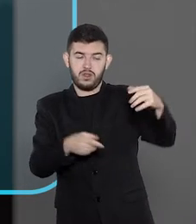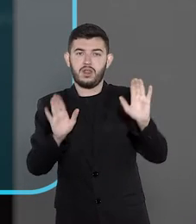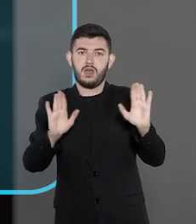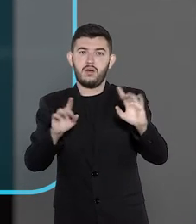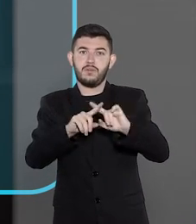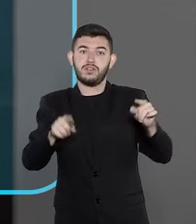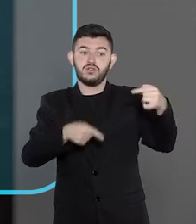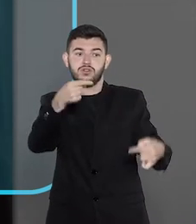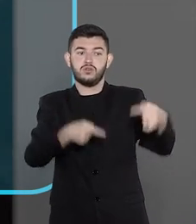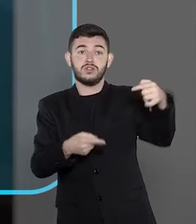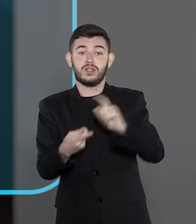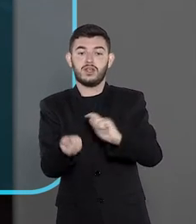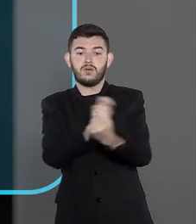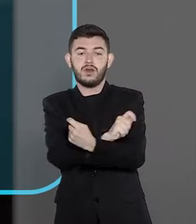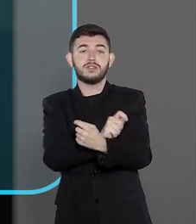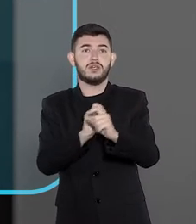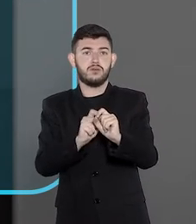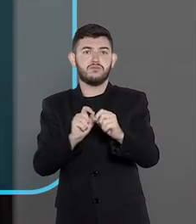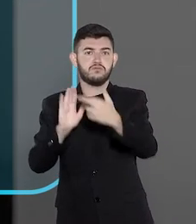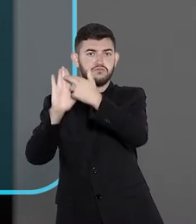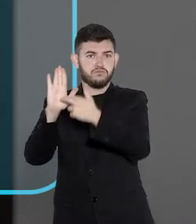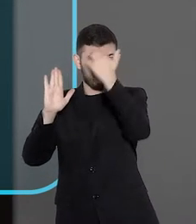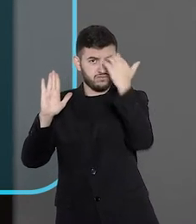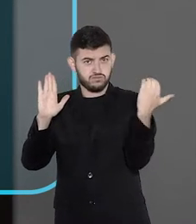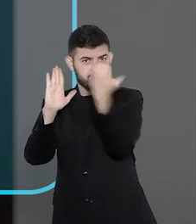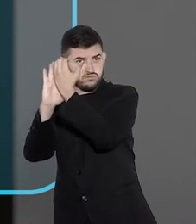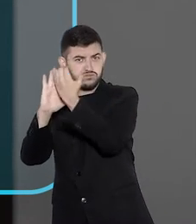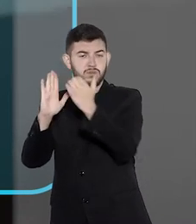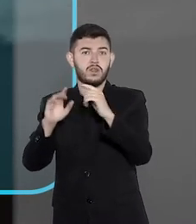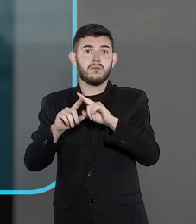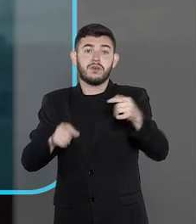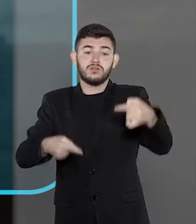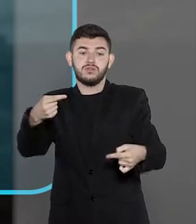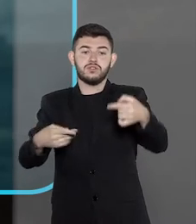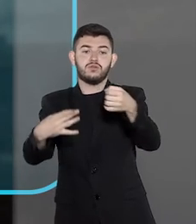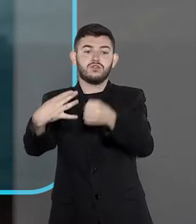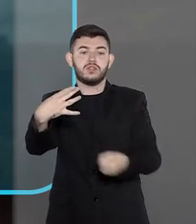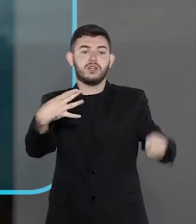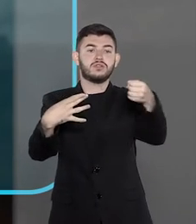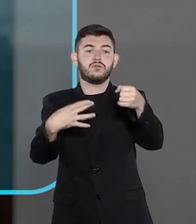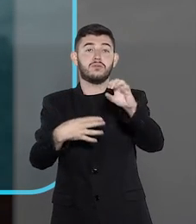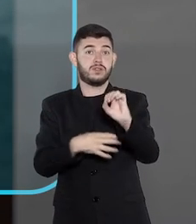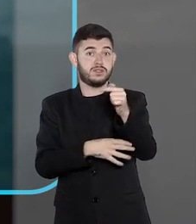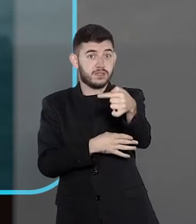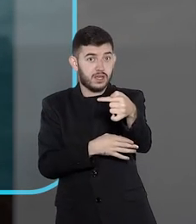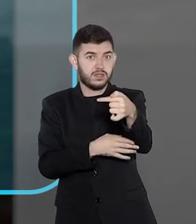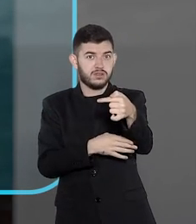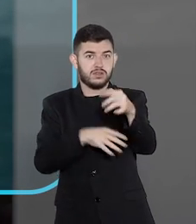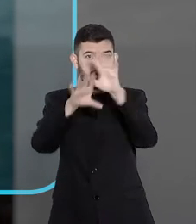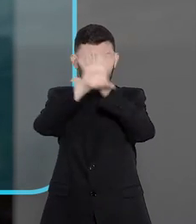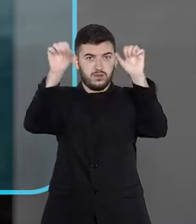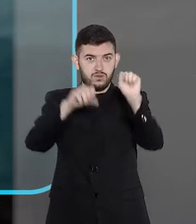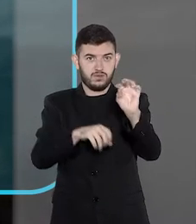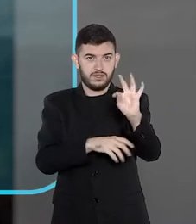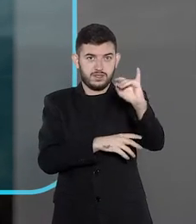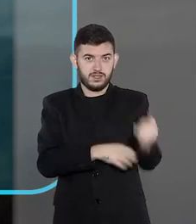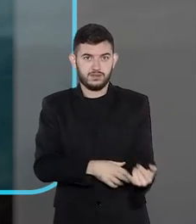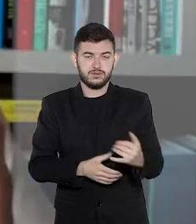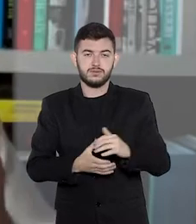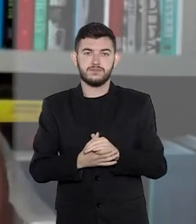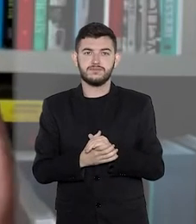a adequação da decisão judicial à norma. Esse tema já foi até discutido na súmula 7 do STJ.